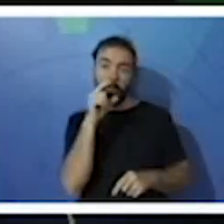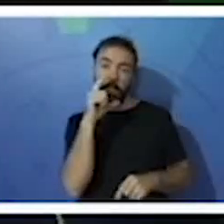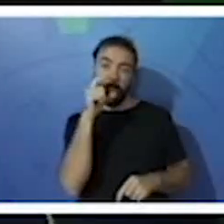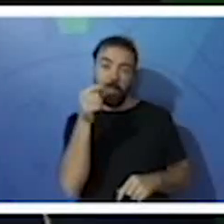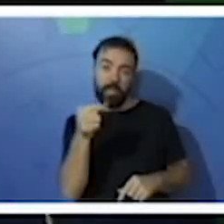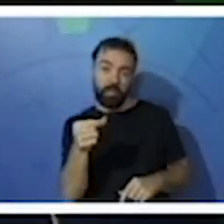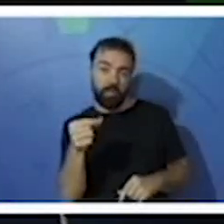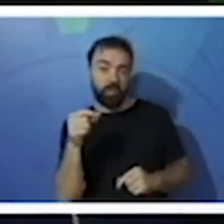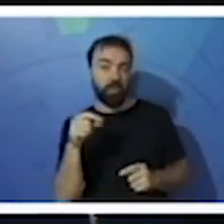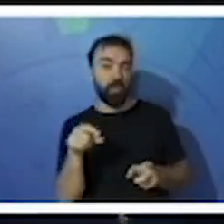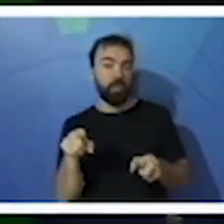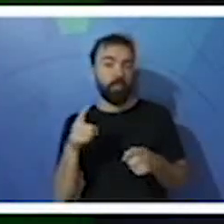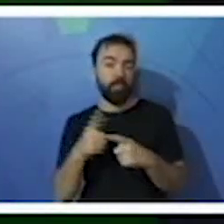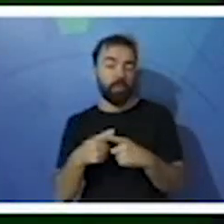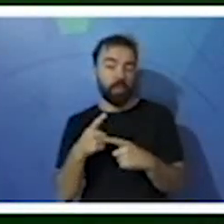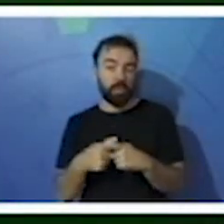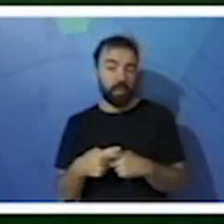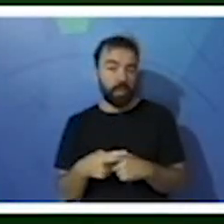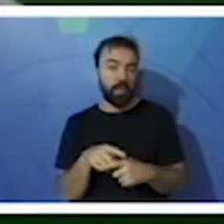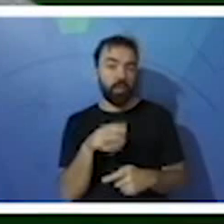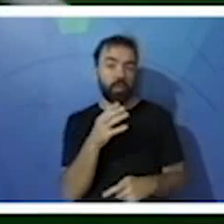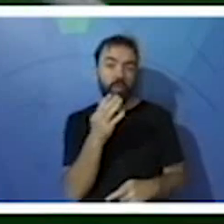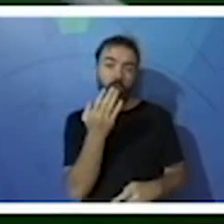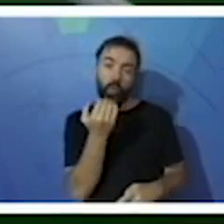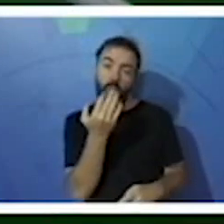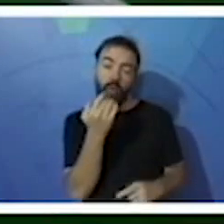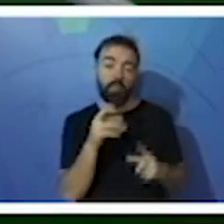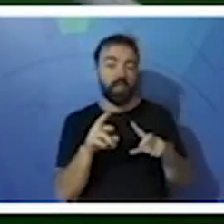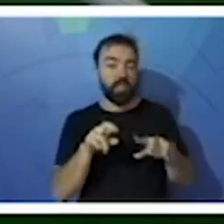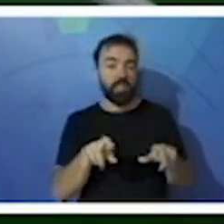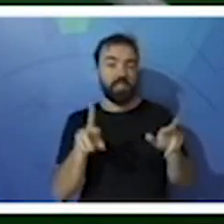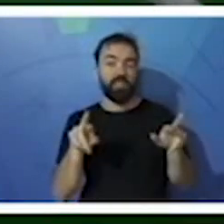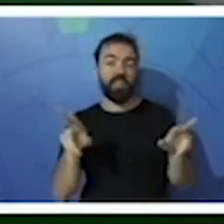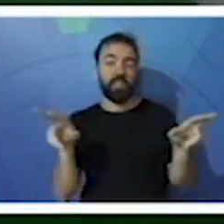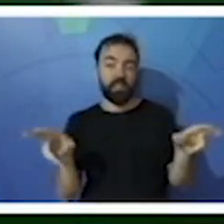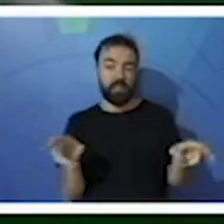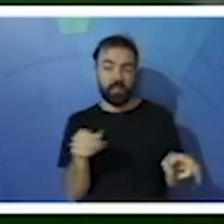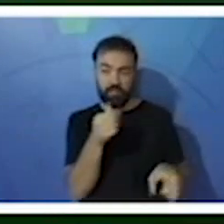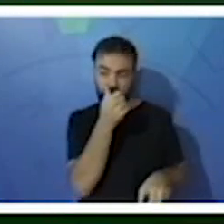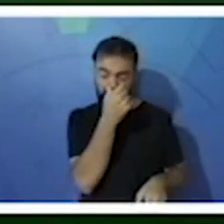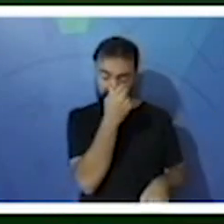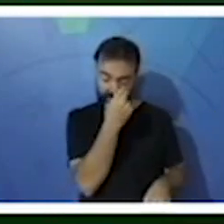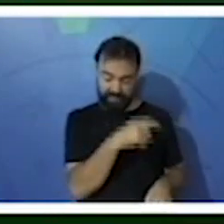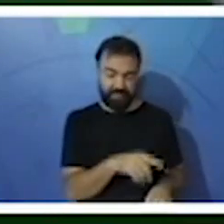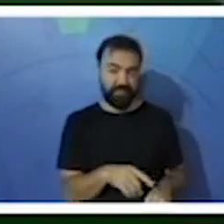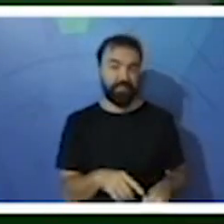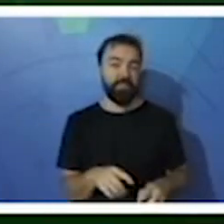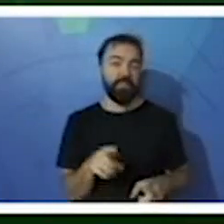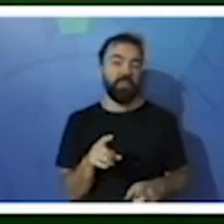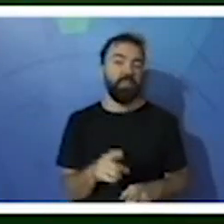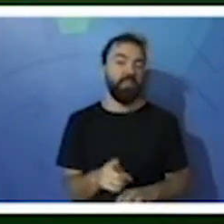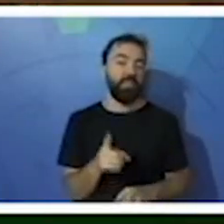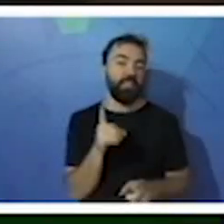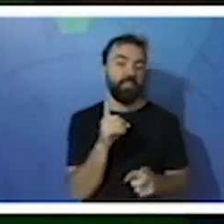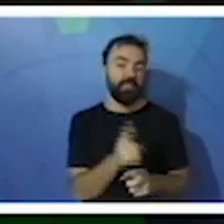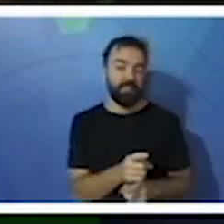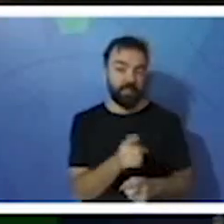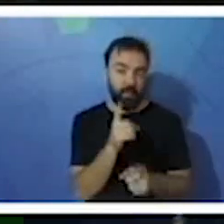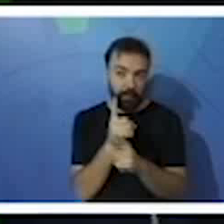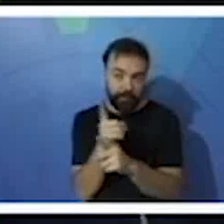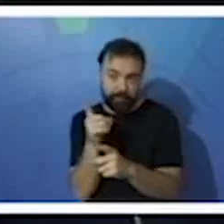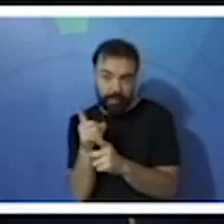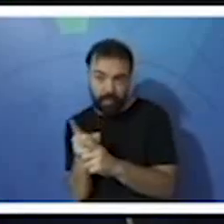Todos estão tentando descobrir quais são os bicos mais apropriados para pegar os